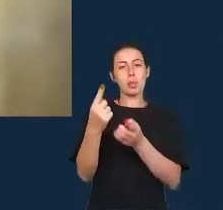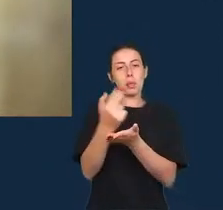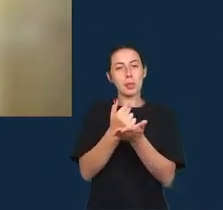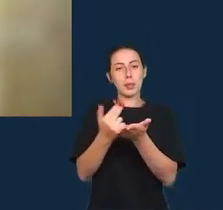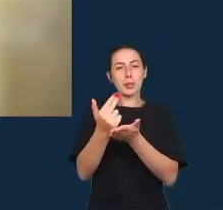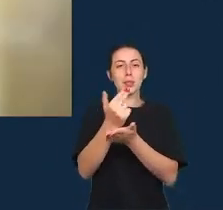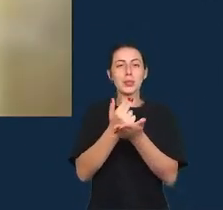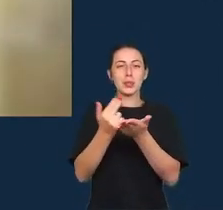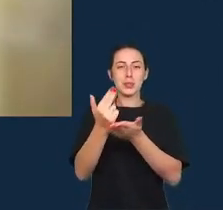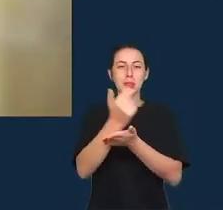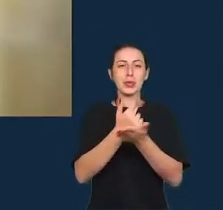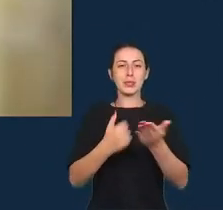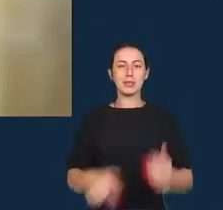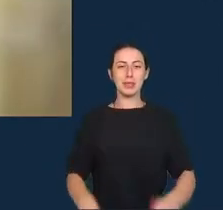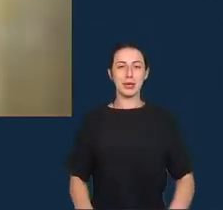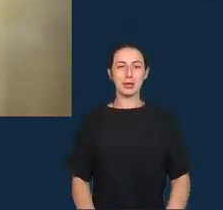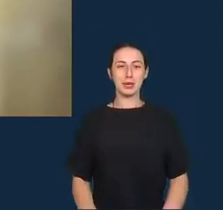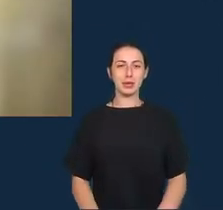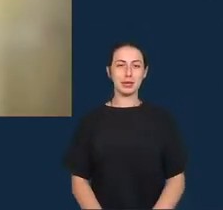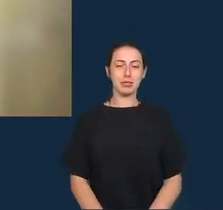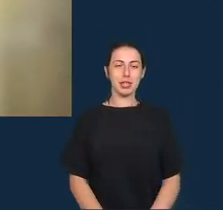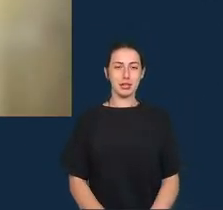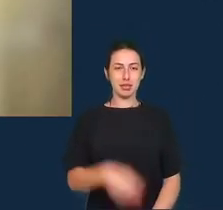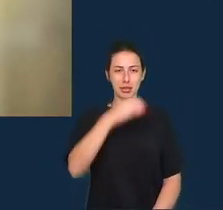eu acho que isso realmente me